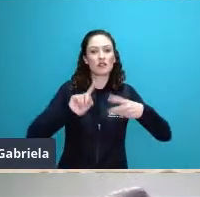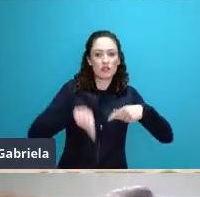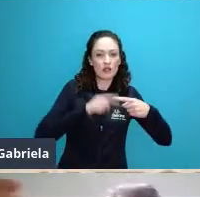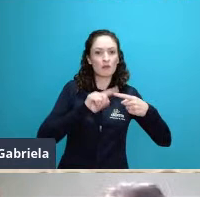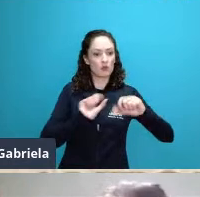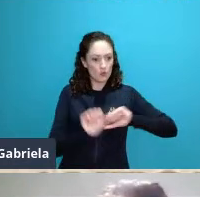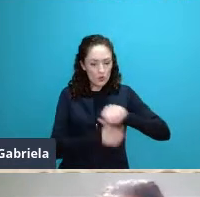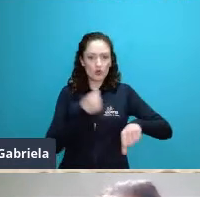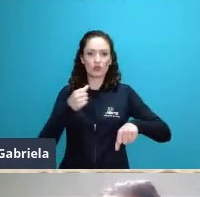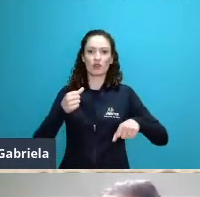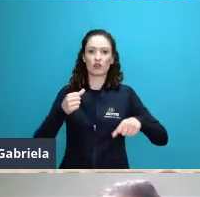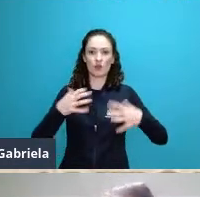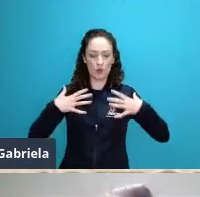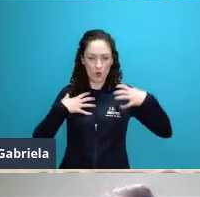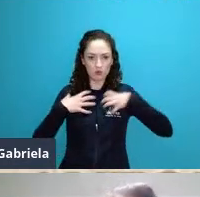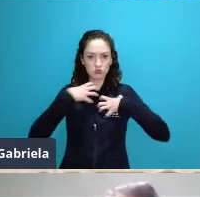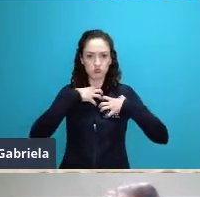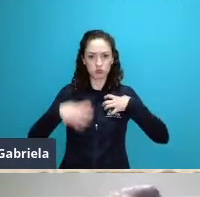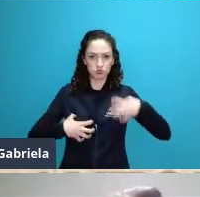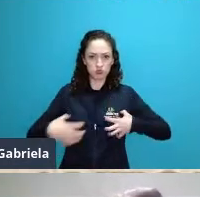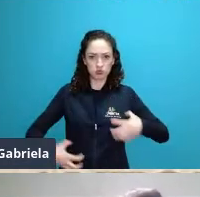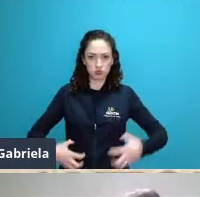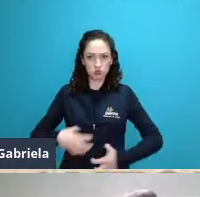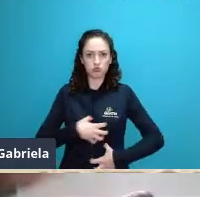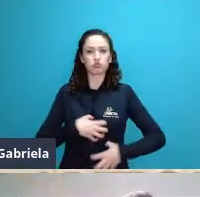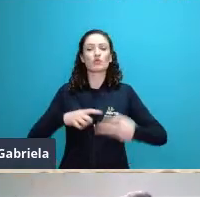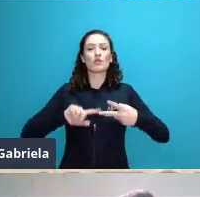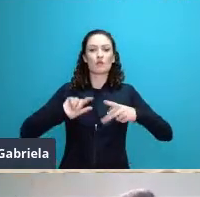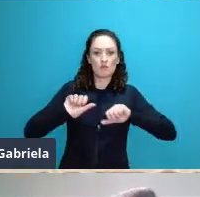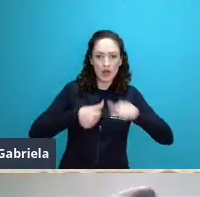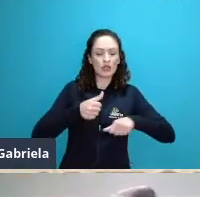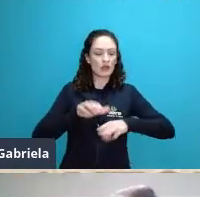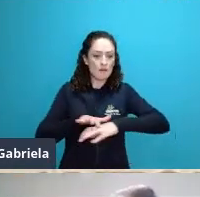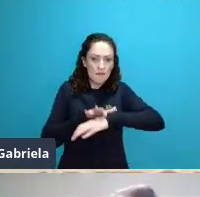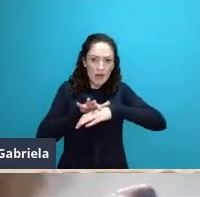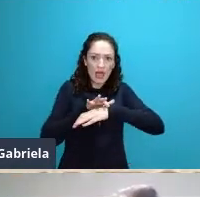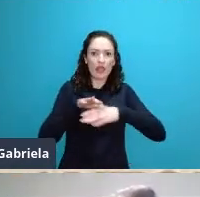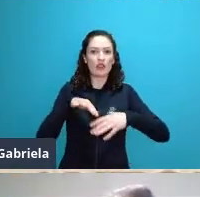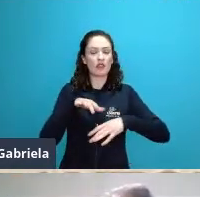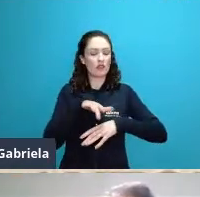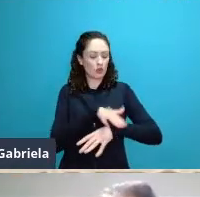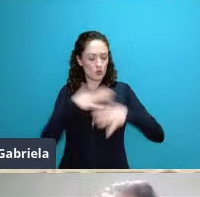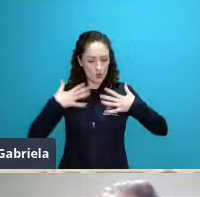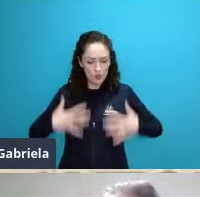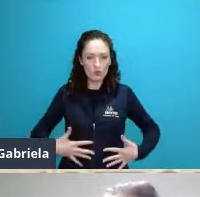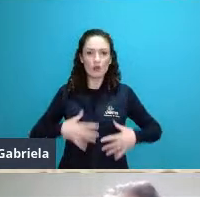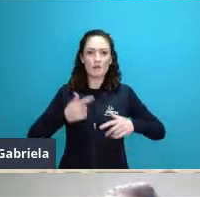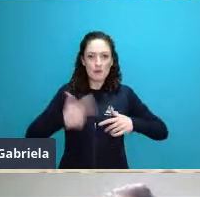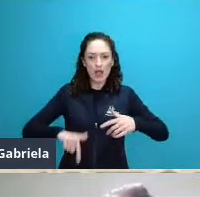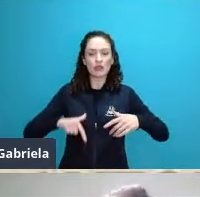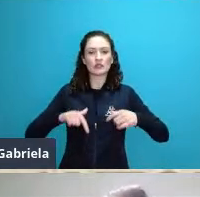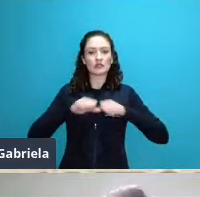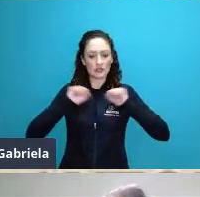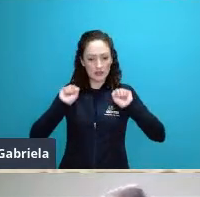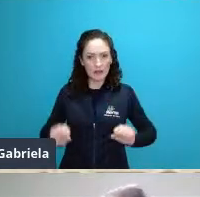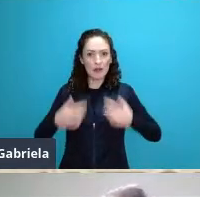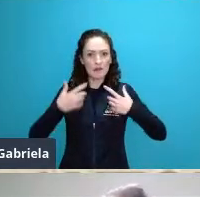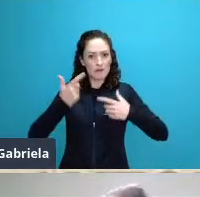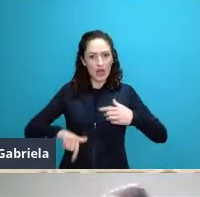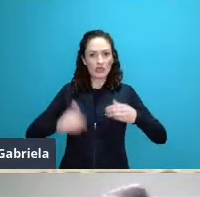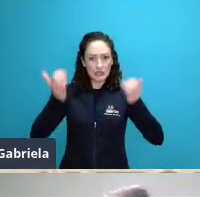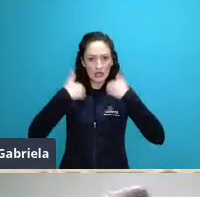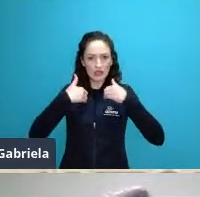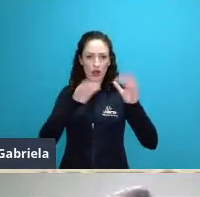organismos populações comunidades ecossistemas e ele vai subindo em nível hierárquico tá e essa conceitualização da